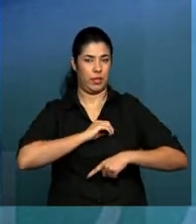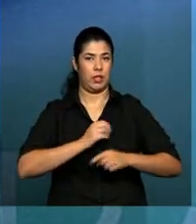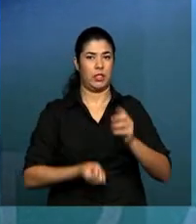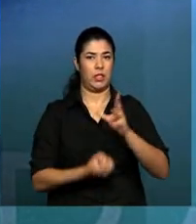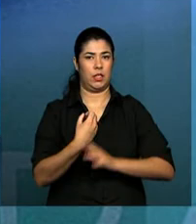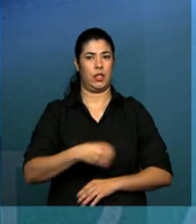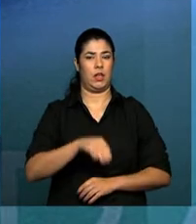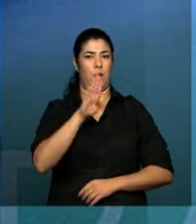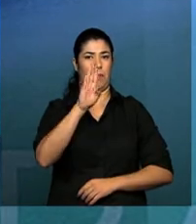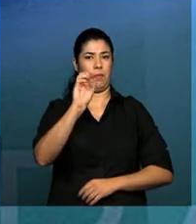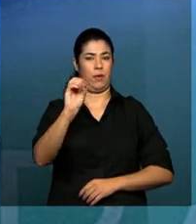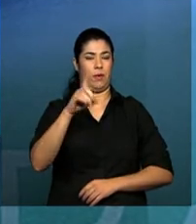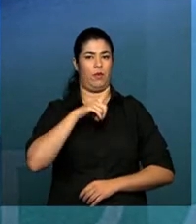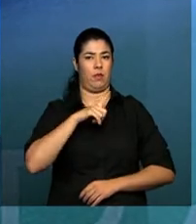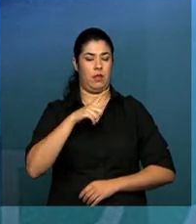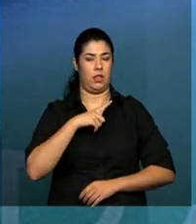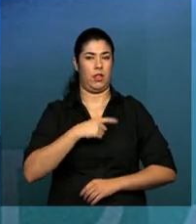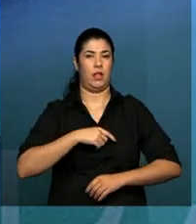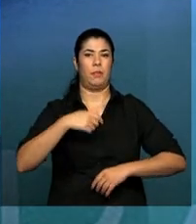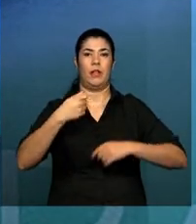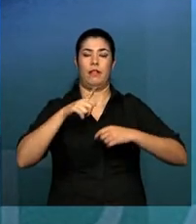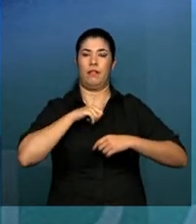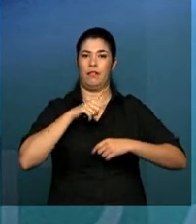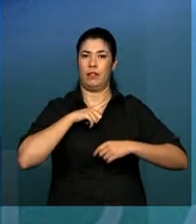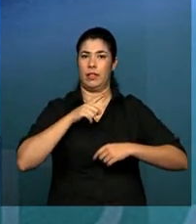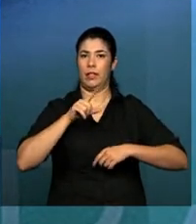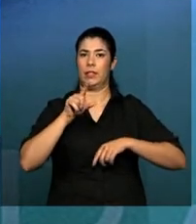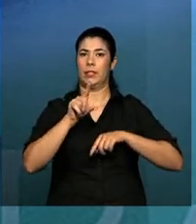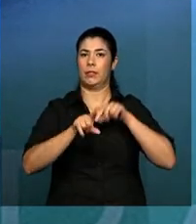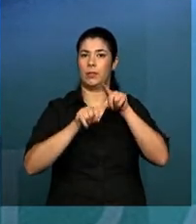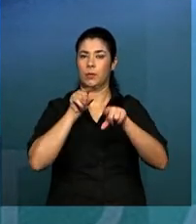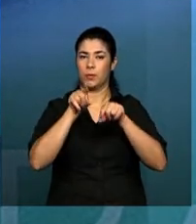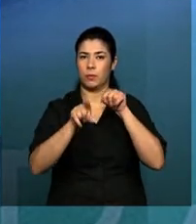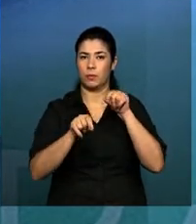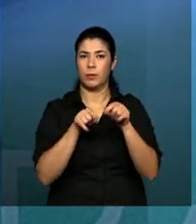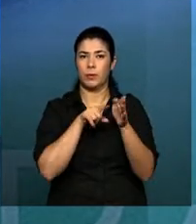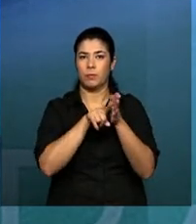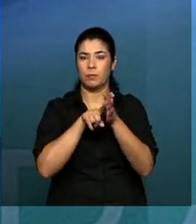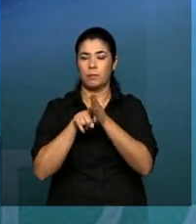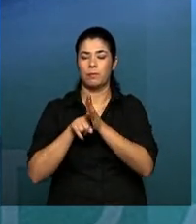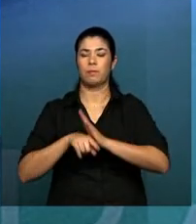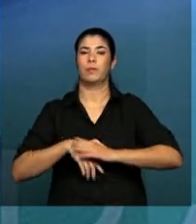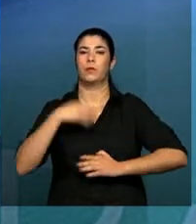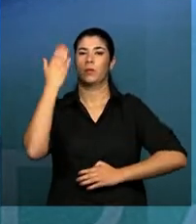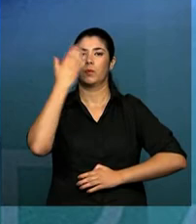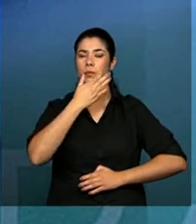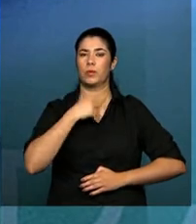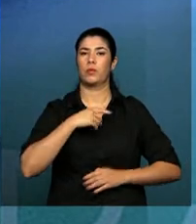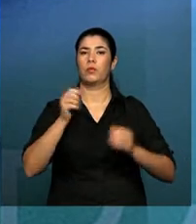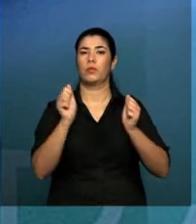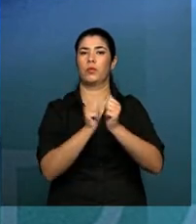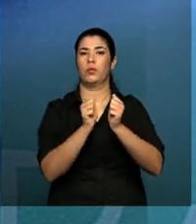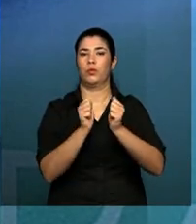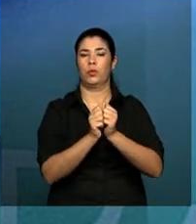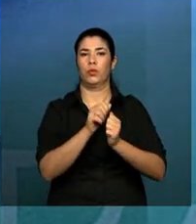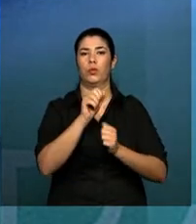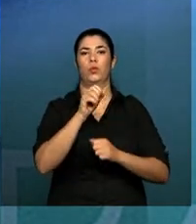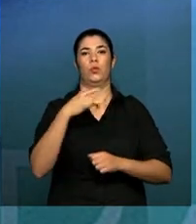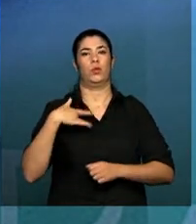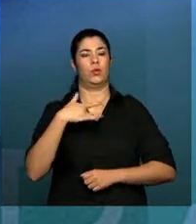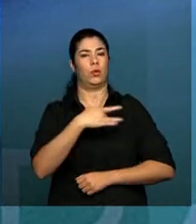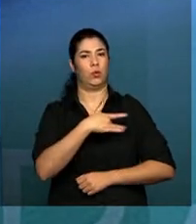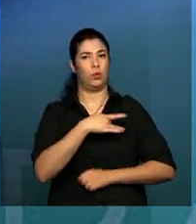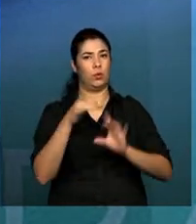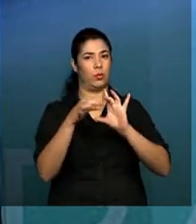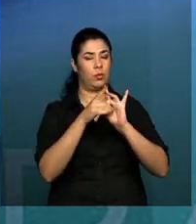necessitando desses materiais, dessas informações, o Instituto Médico Legal não tem a necessidade de repetir uma